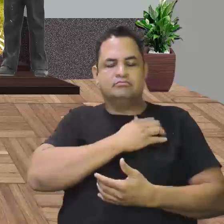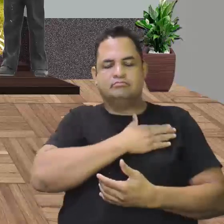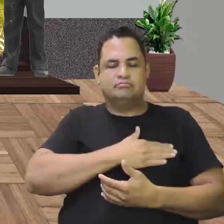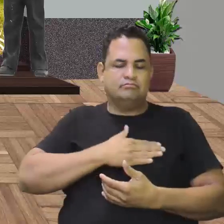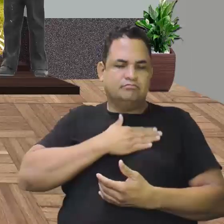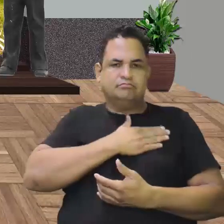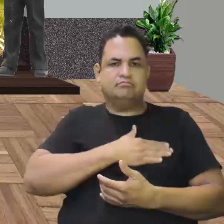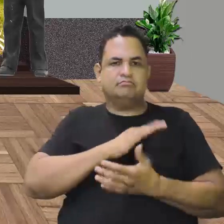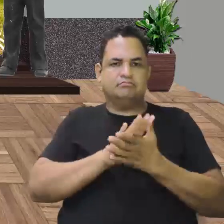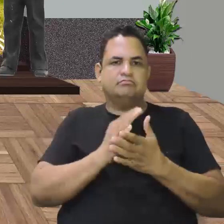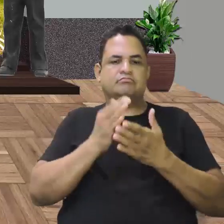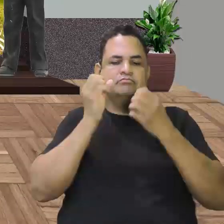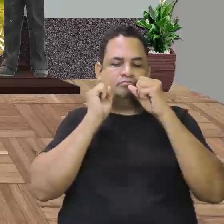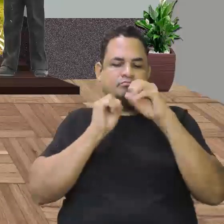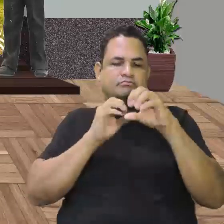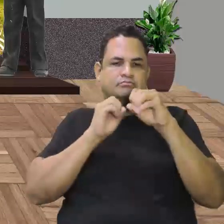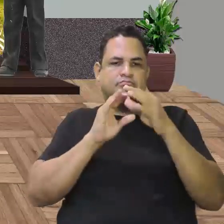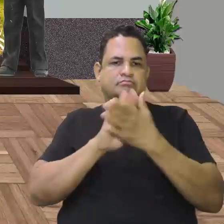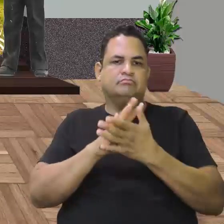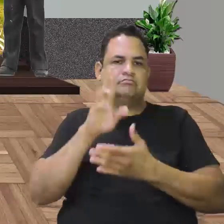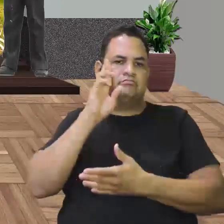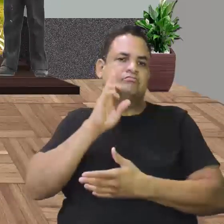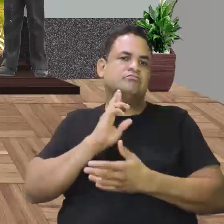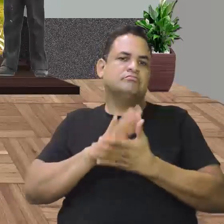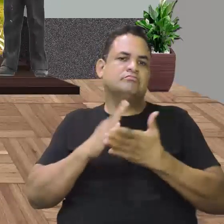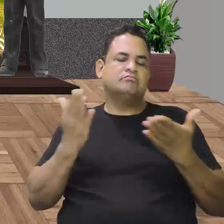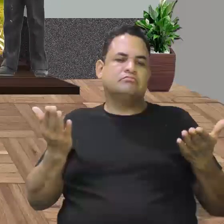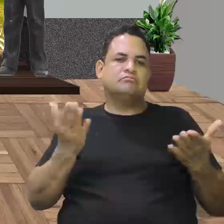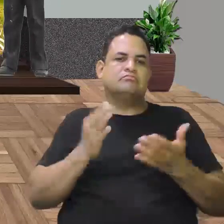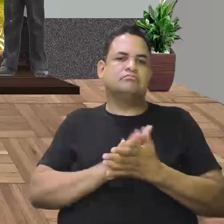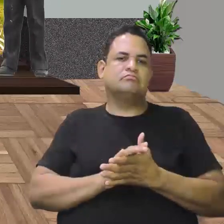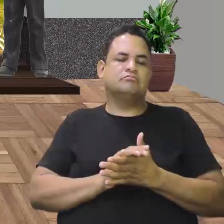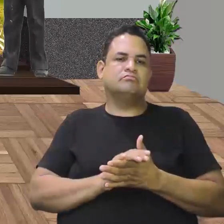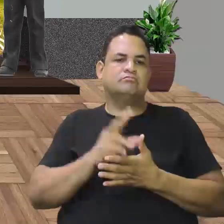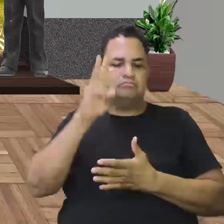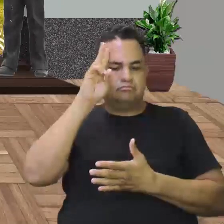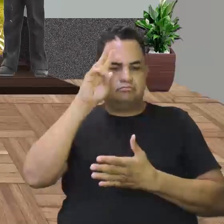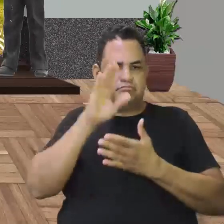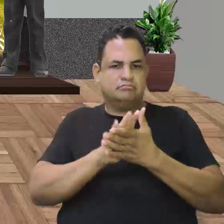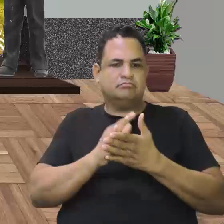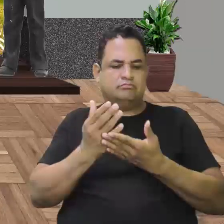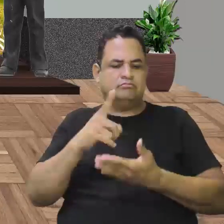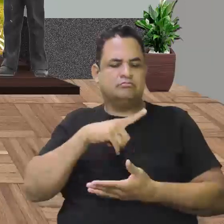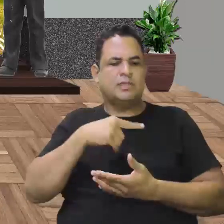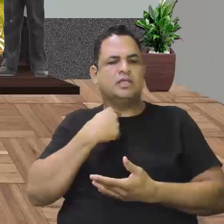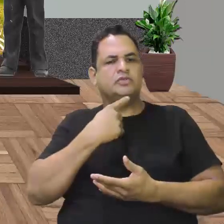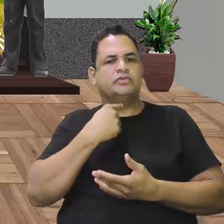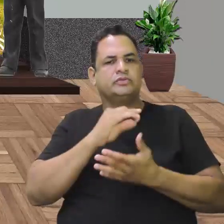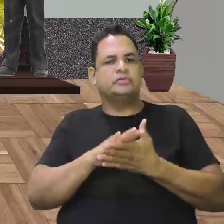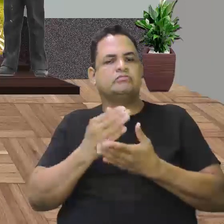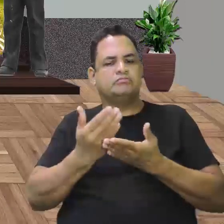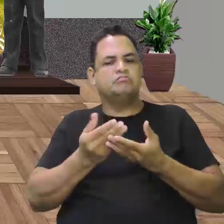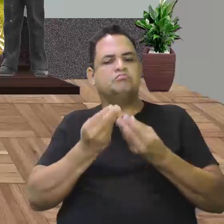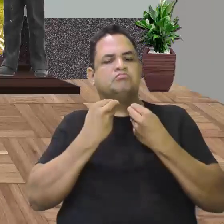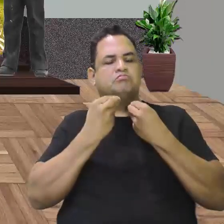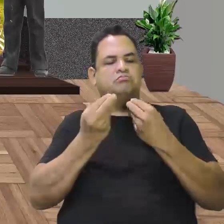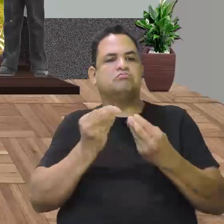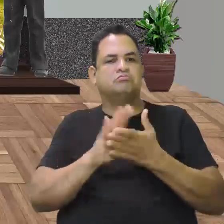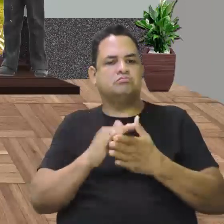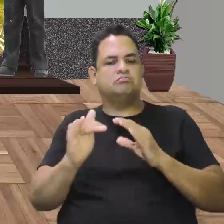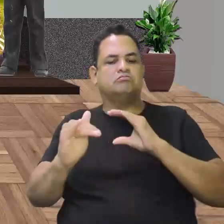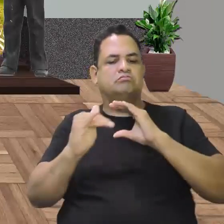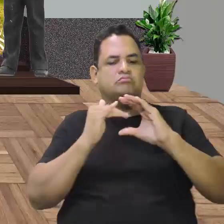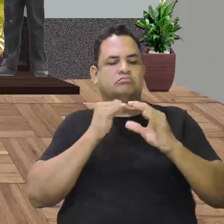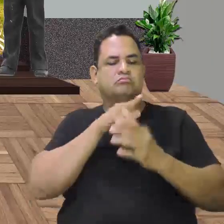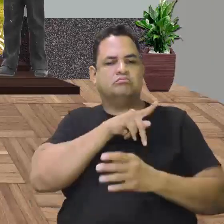ter dado aula de História de Rondônia para vocês. Qualquer dúvida, peça para o professor presencial entrar em contato conosco